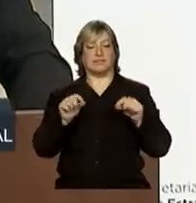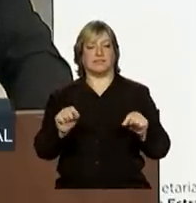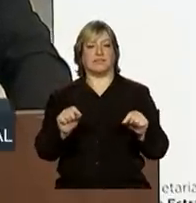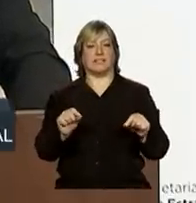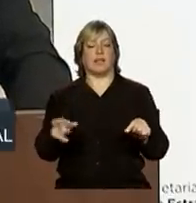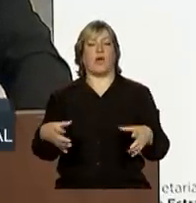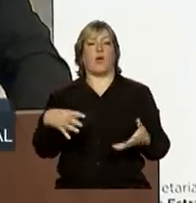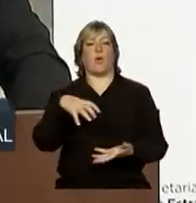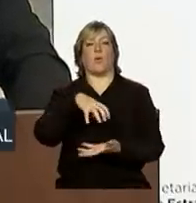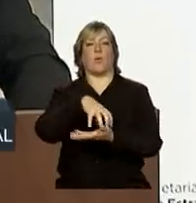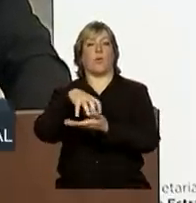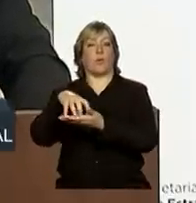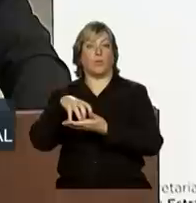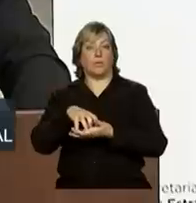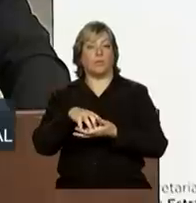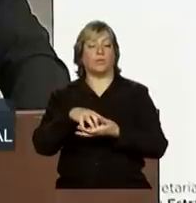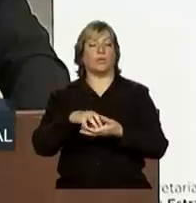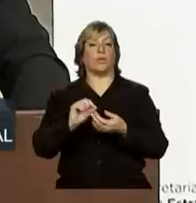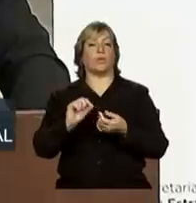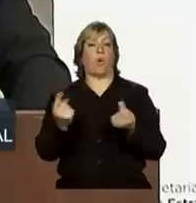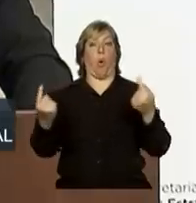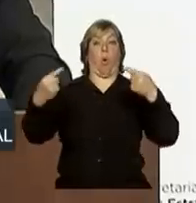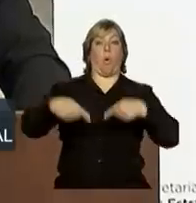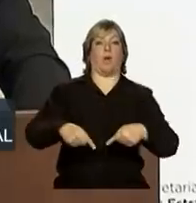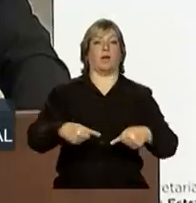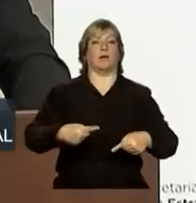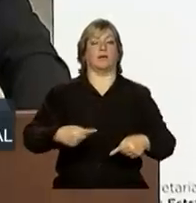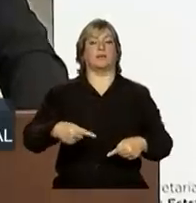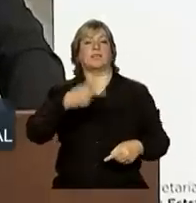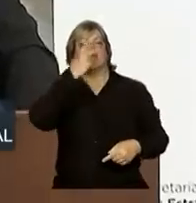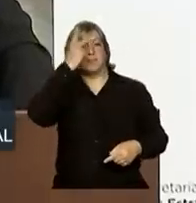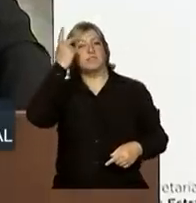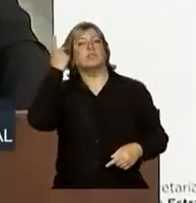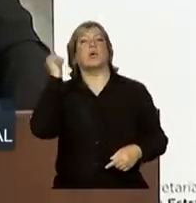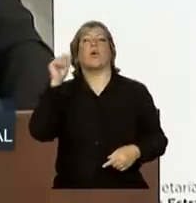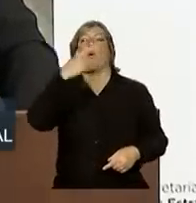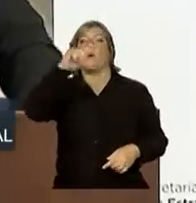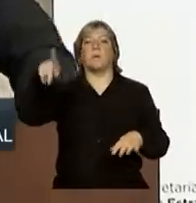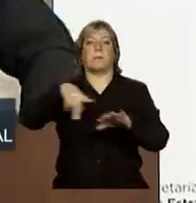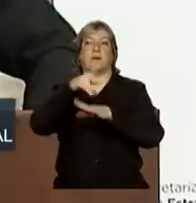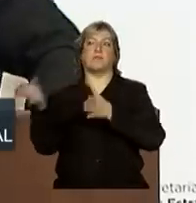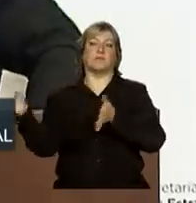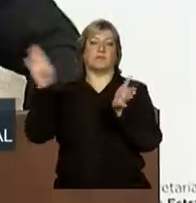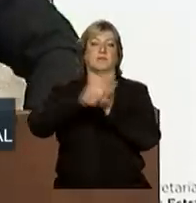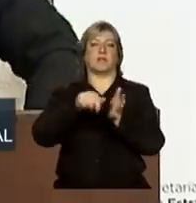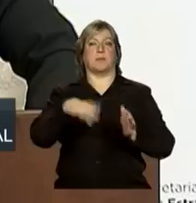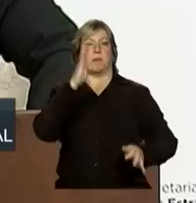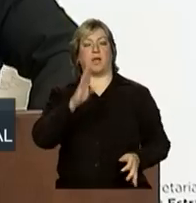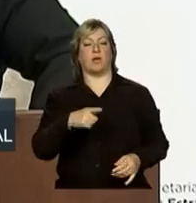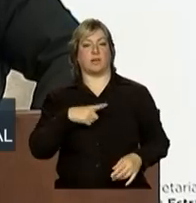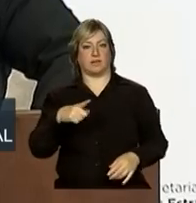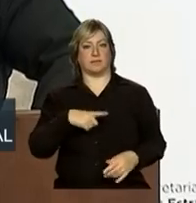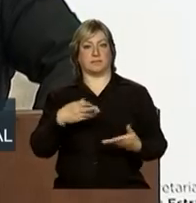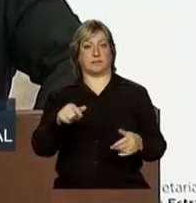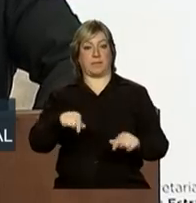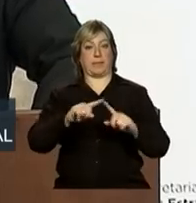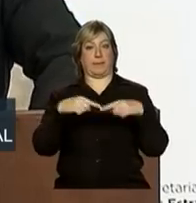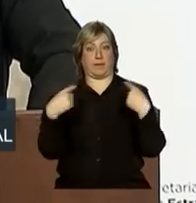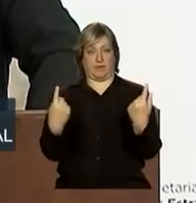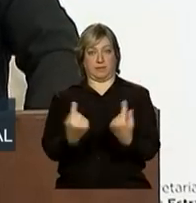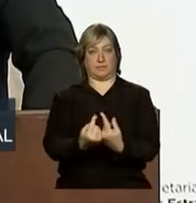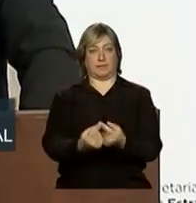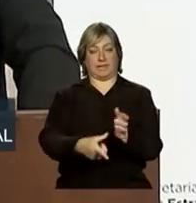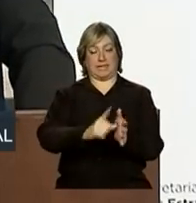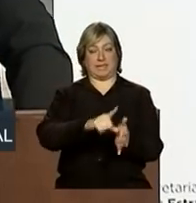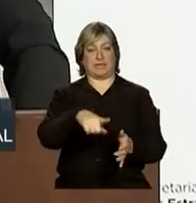movimento contrário desse fluxo de estrangeiros para o Brasil, que o Nacano, que está ali sentado, e o Beluso, nesta reunião prévia,